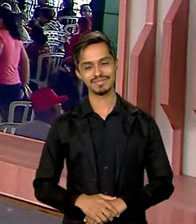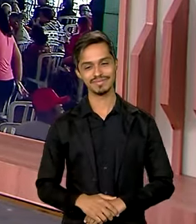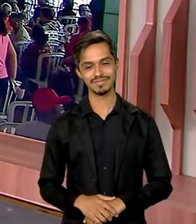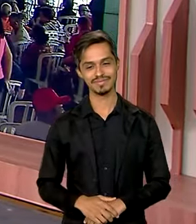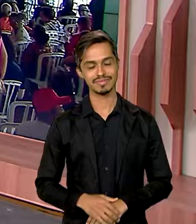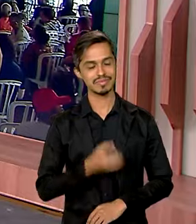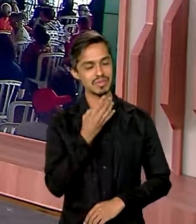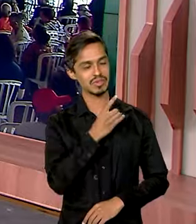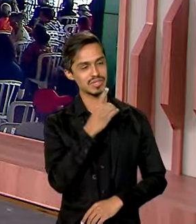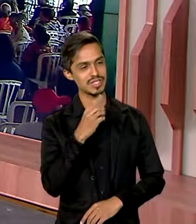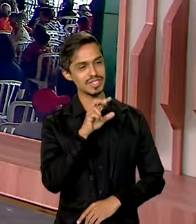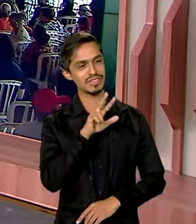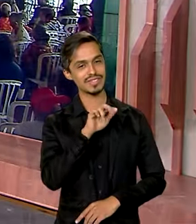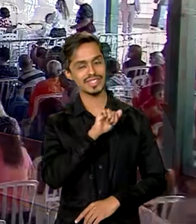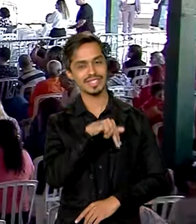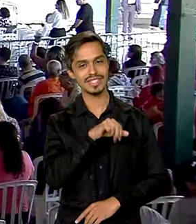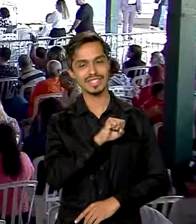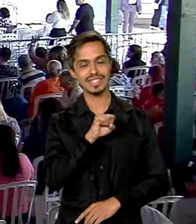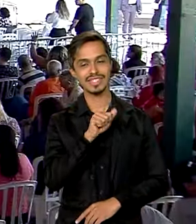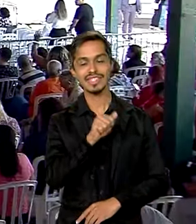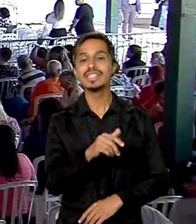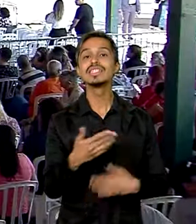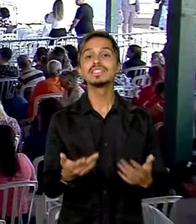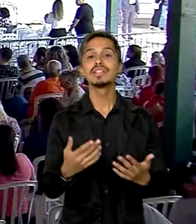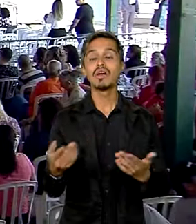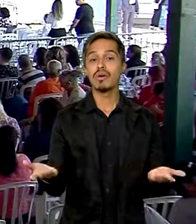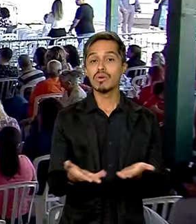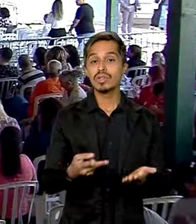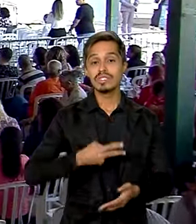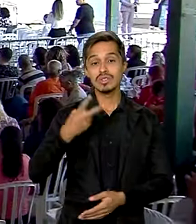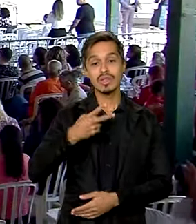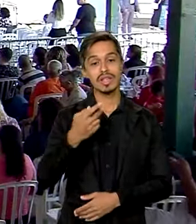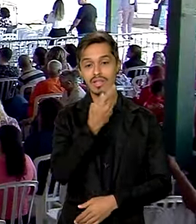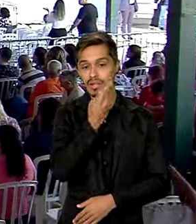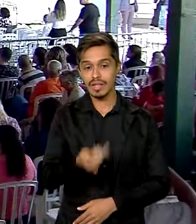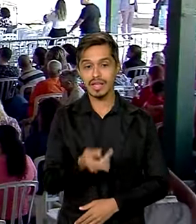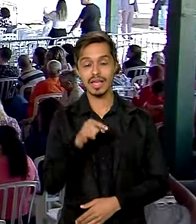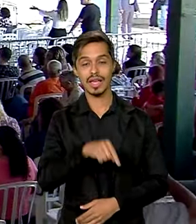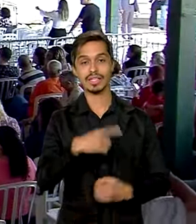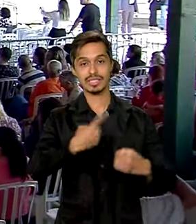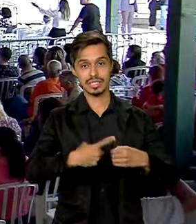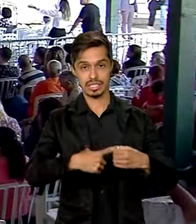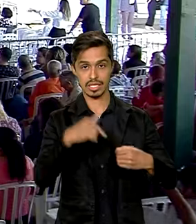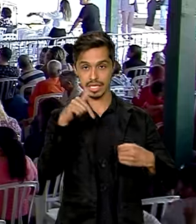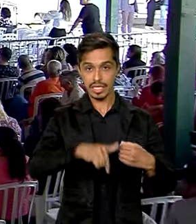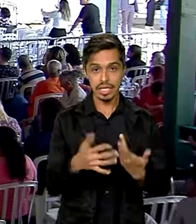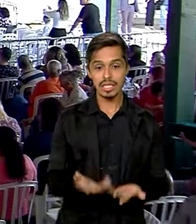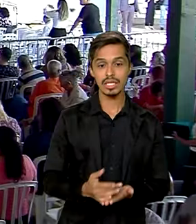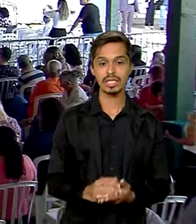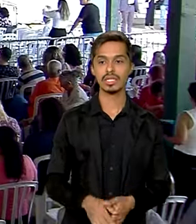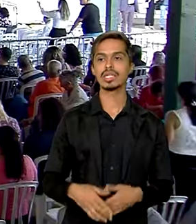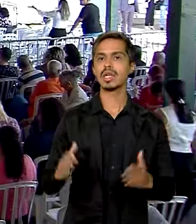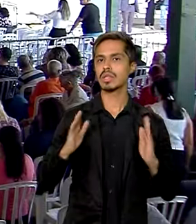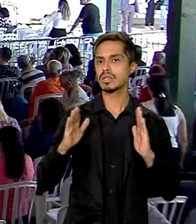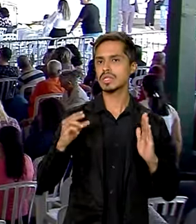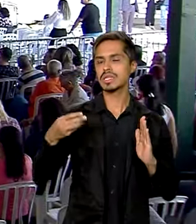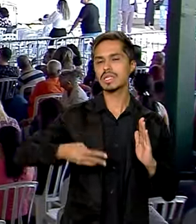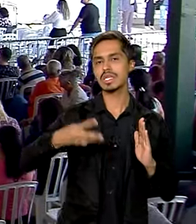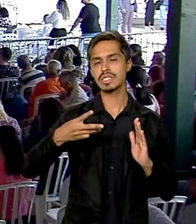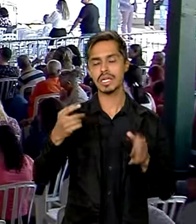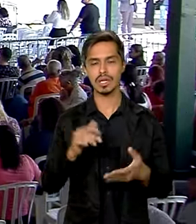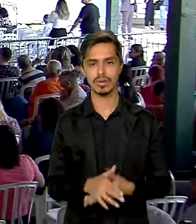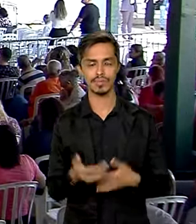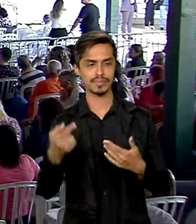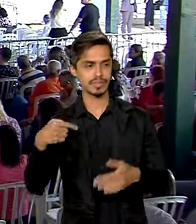Bom dia, Vanessa. Bom dia a você que nos assiste. Essa é a segunda visita do presidente Lula a Araraquara desde que assumiu o terceiro mandato. Lula